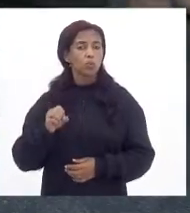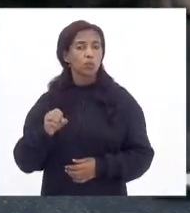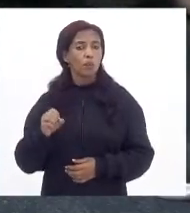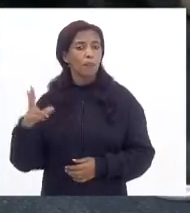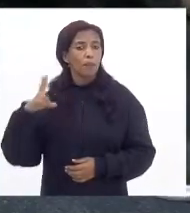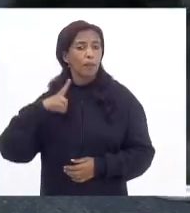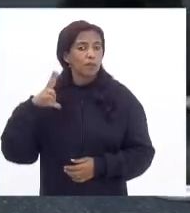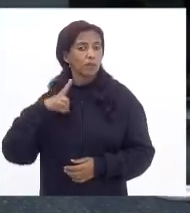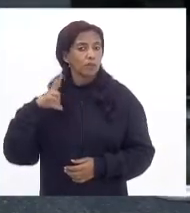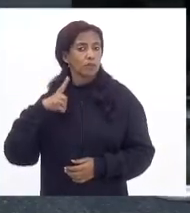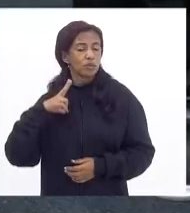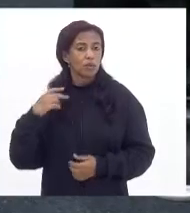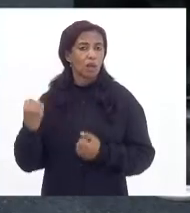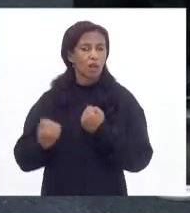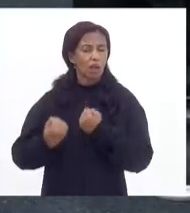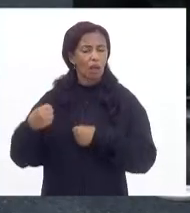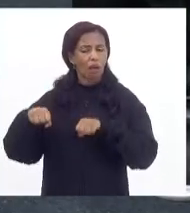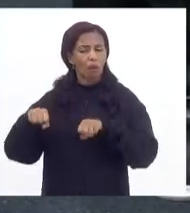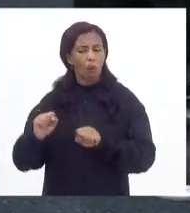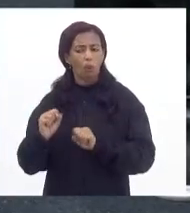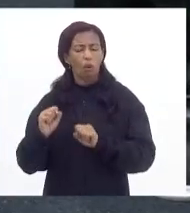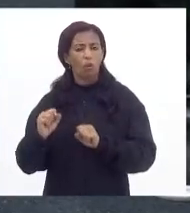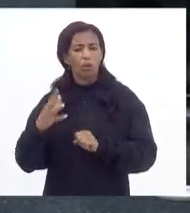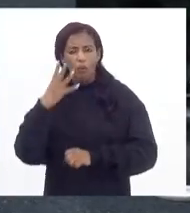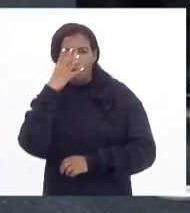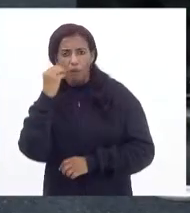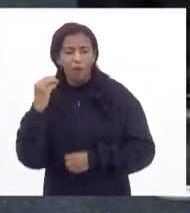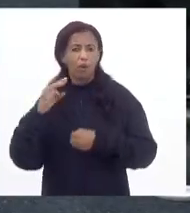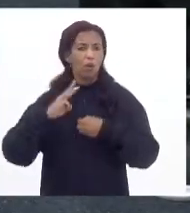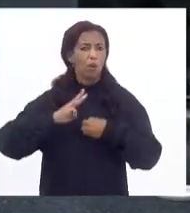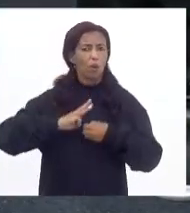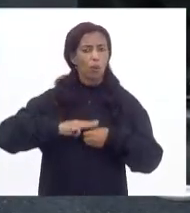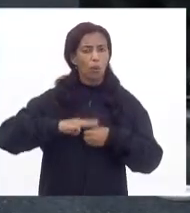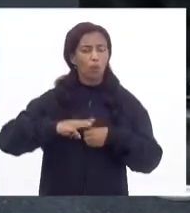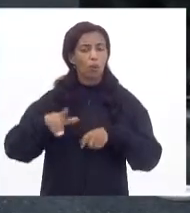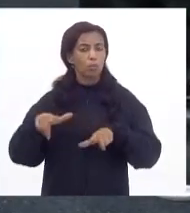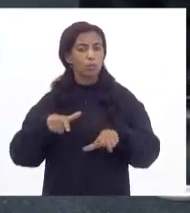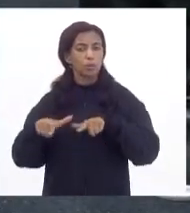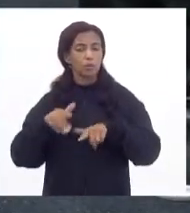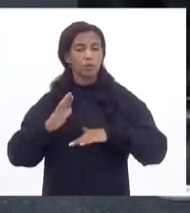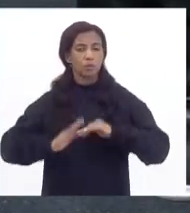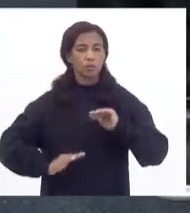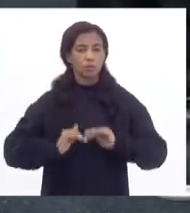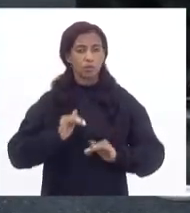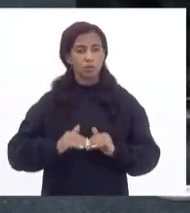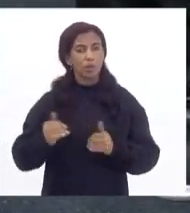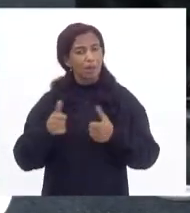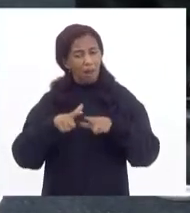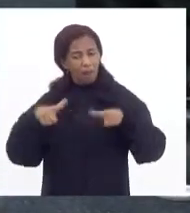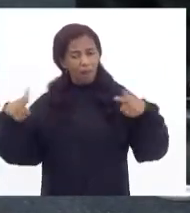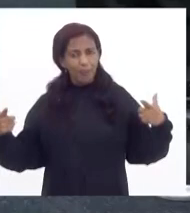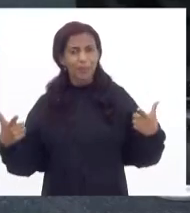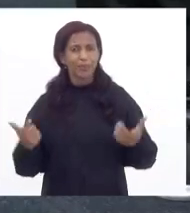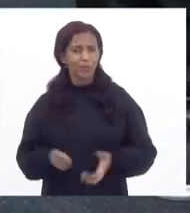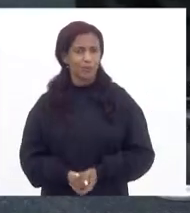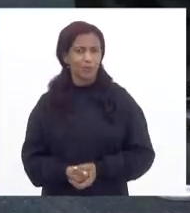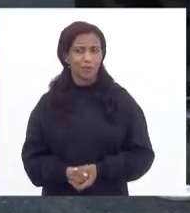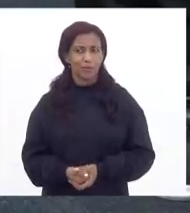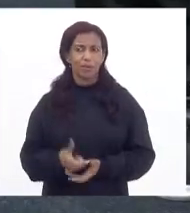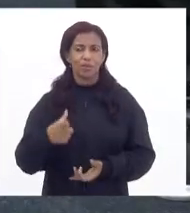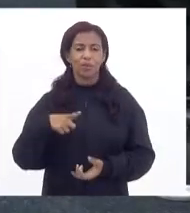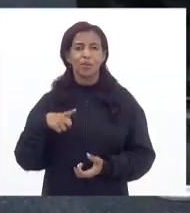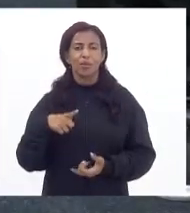particular, carro, moto, van, combi, para exercício da sua atividade profissional. Porque dá uma abrangência muito grande. Nós temos